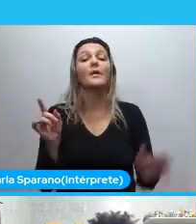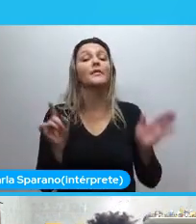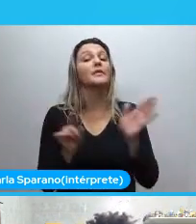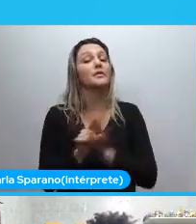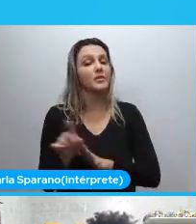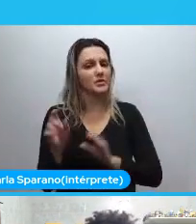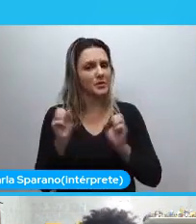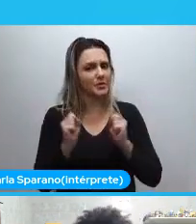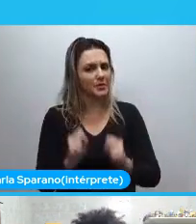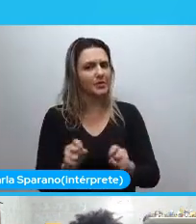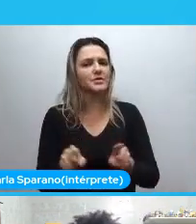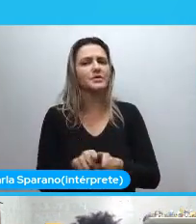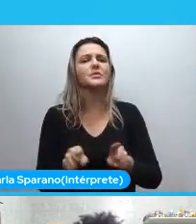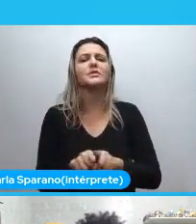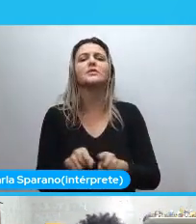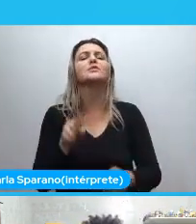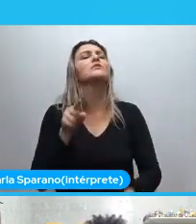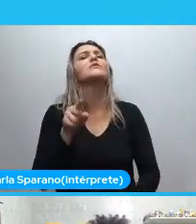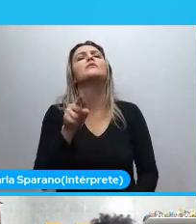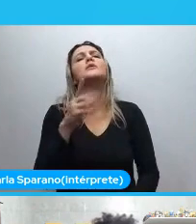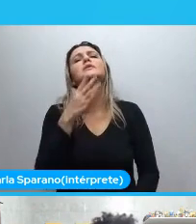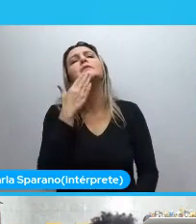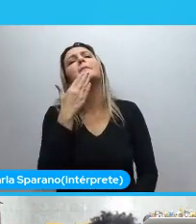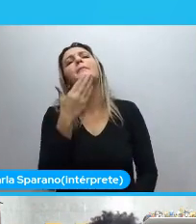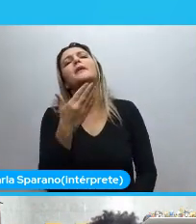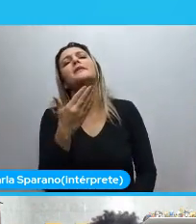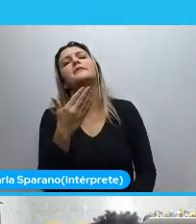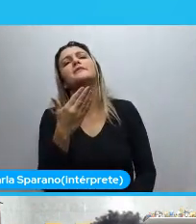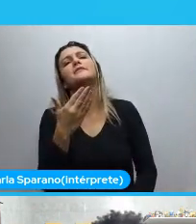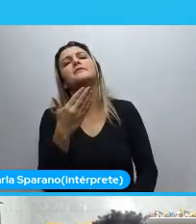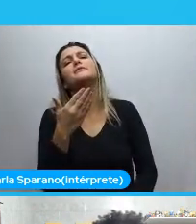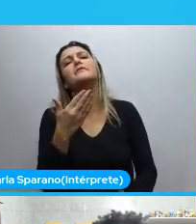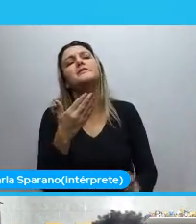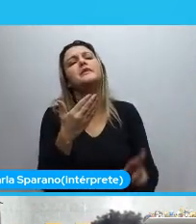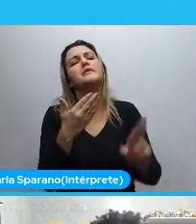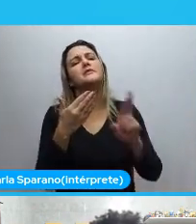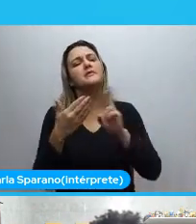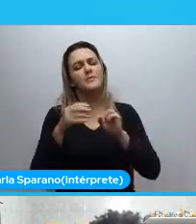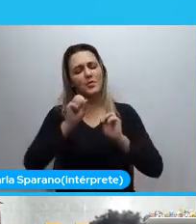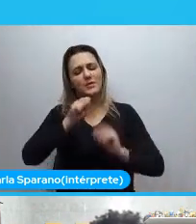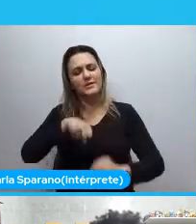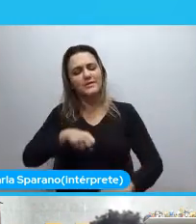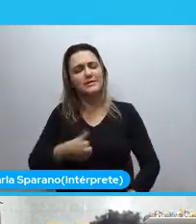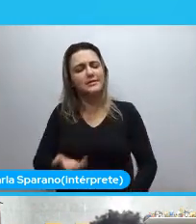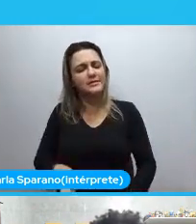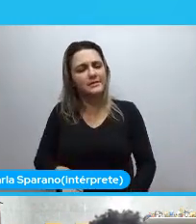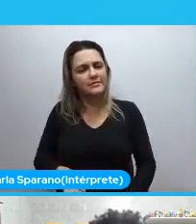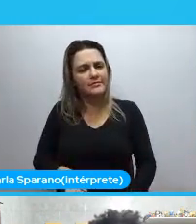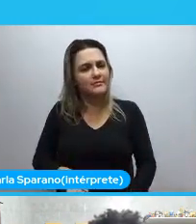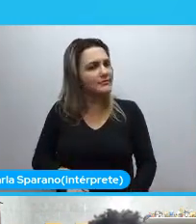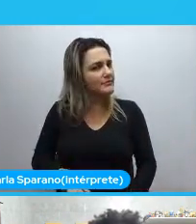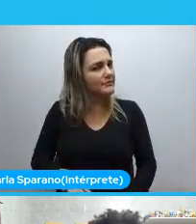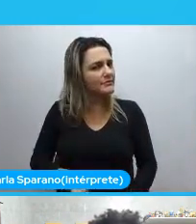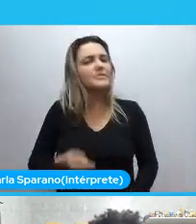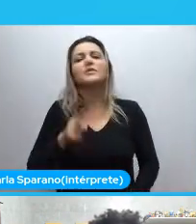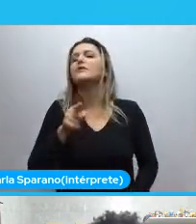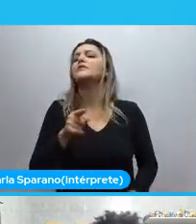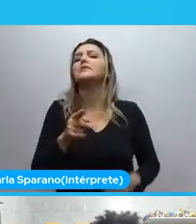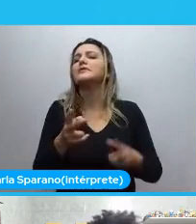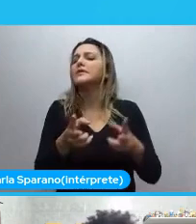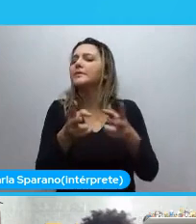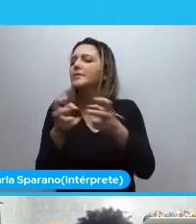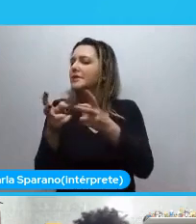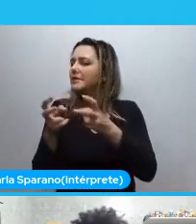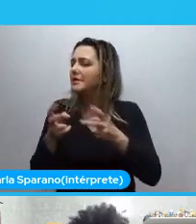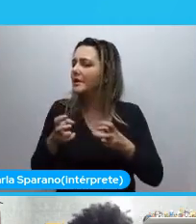pode ser feita. É o que você perde. Quando você diz sim. Para essas coisas. O que você perde. Quando você percebe. Que. Ou